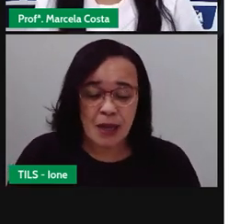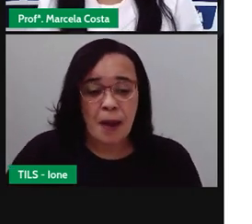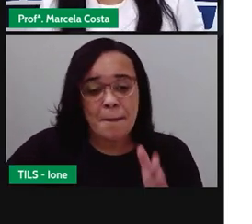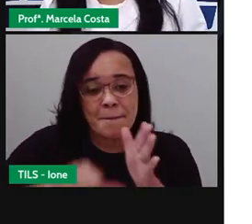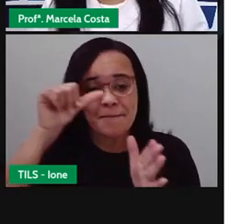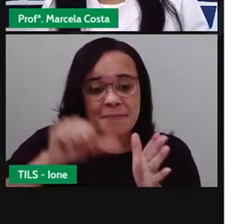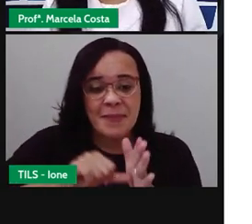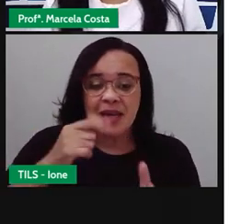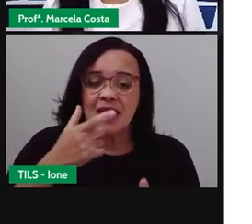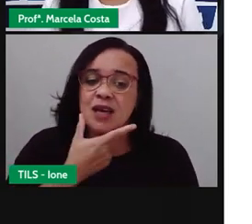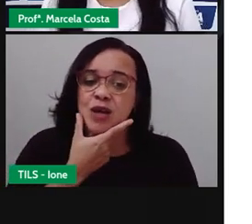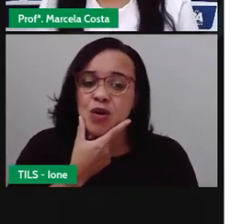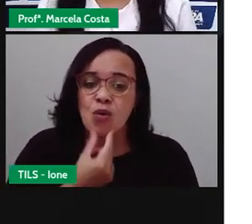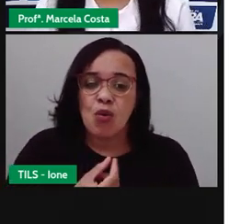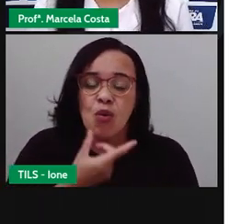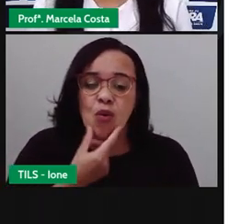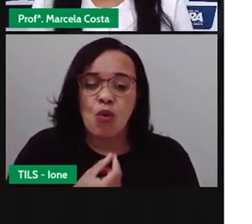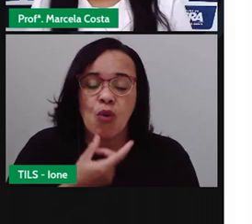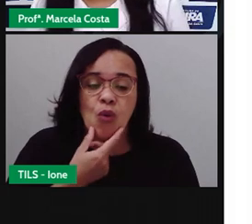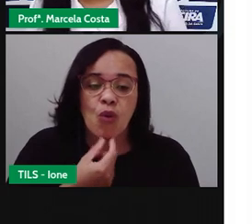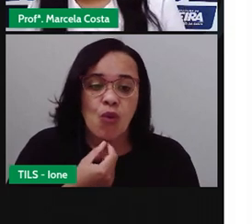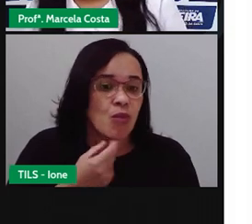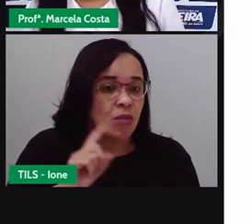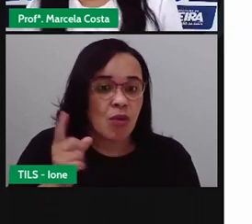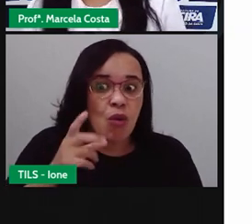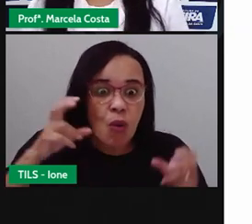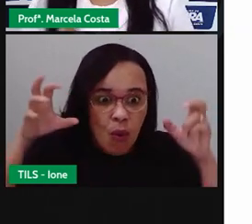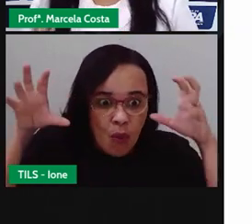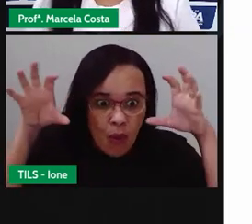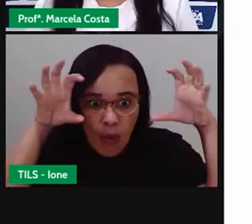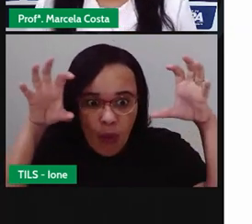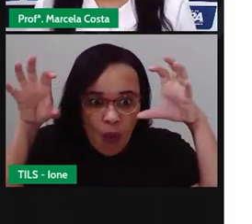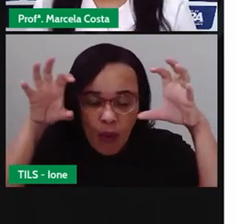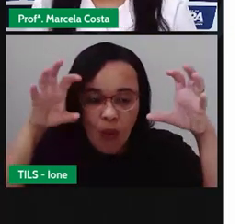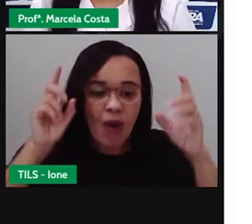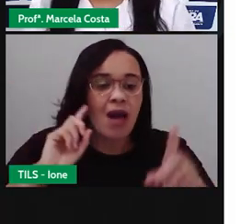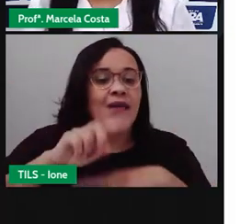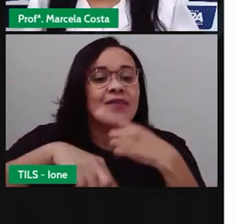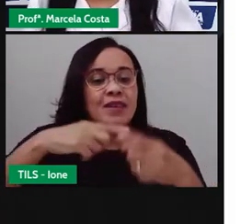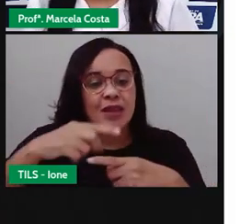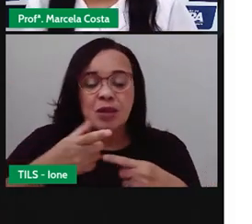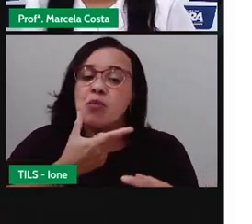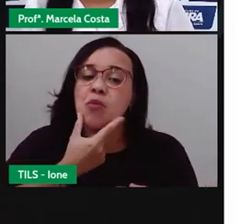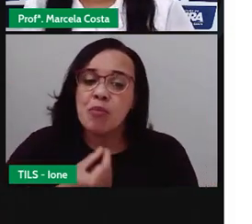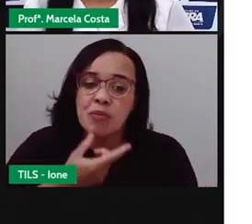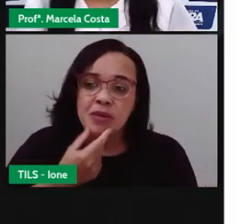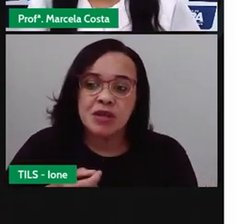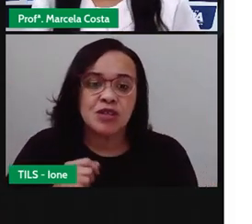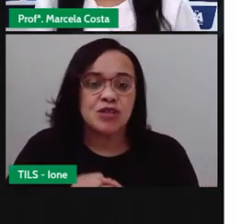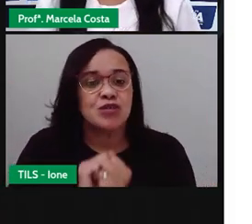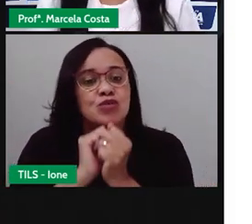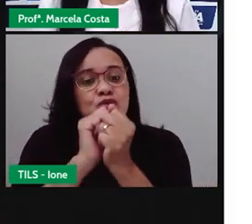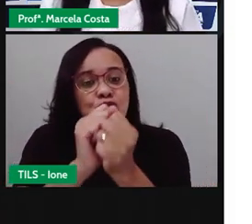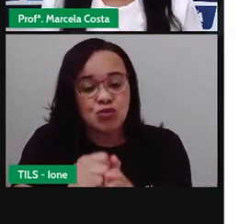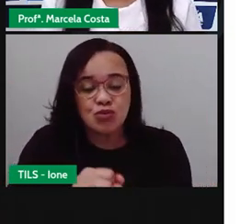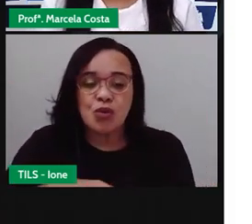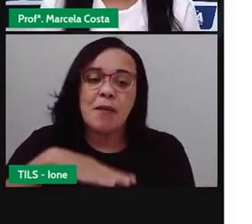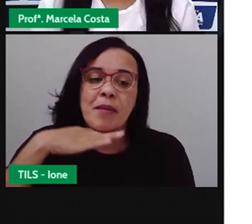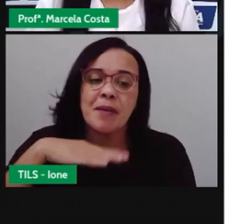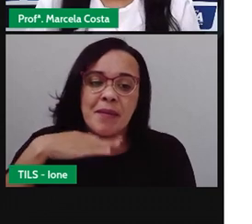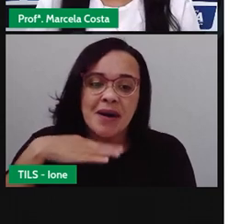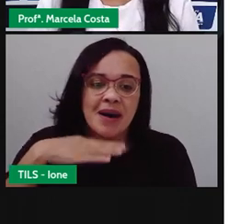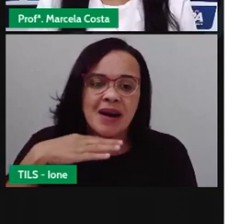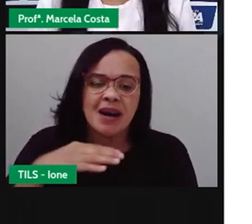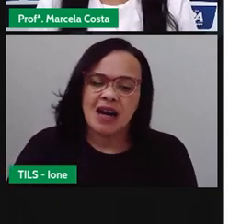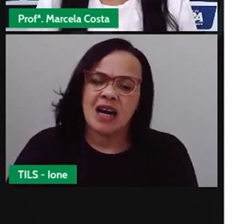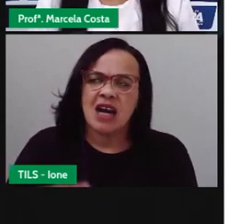estava com medo do menino, achando que o menino era um monstro. E aí, a mãe foi lá e disse que estava tendo um pesadelo porque ele tinha comido torta